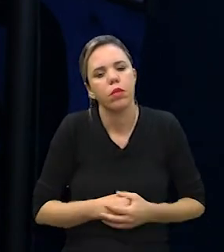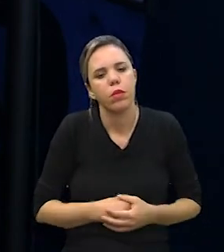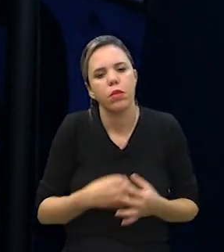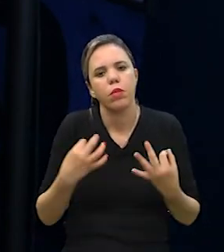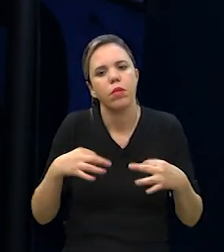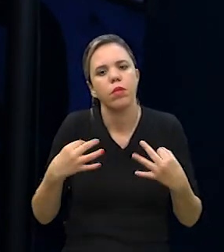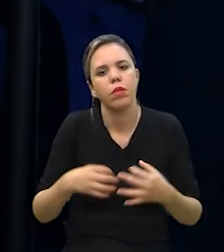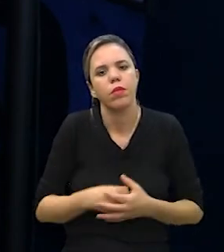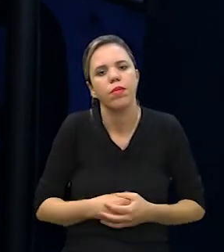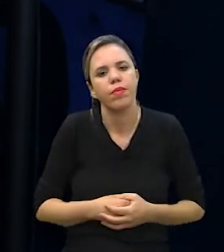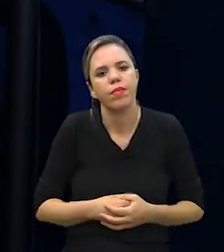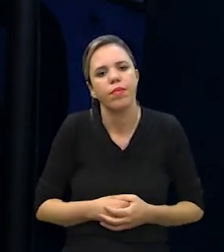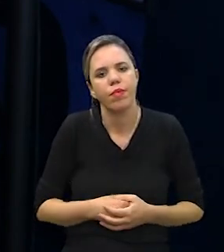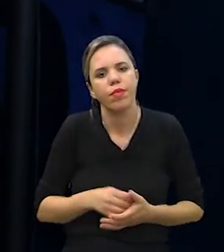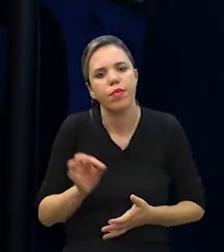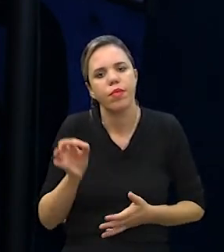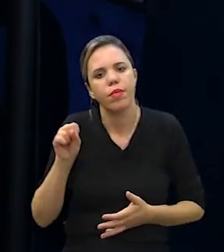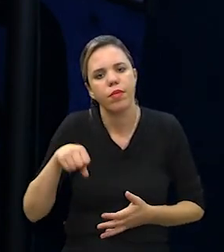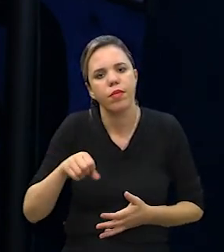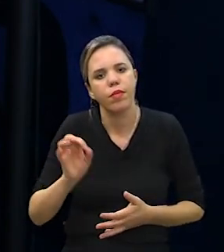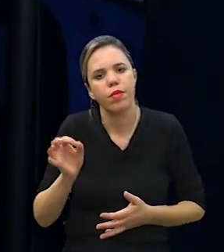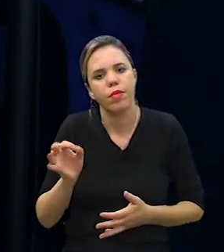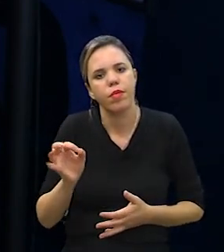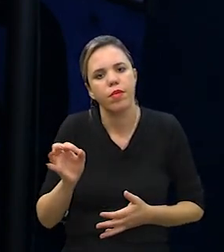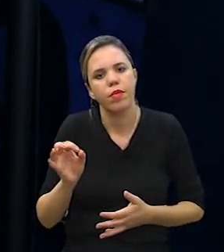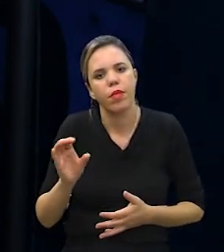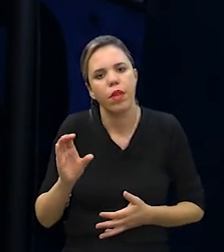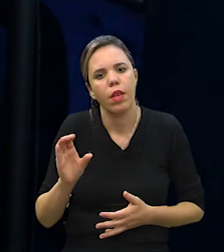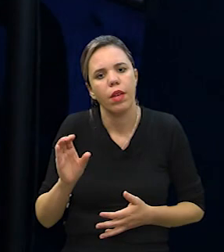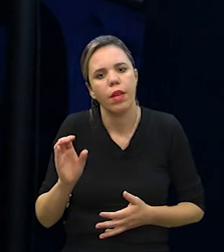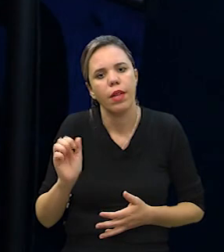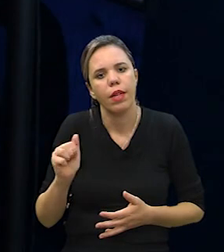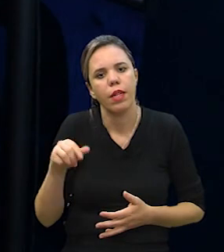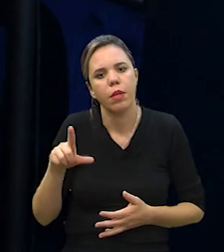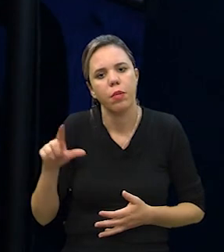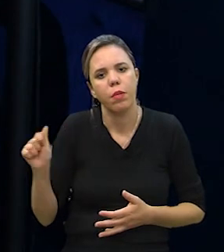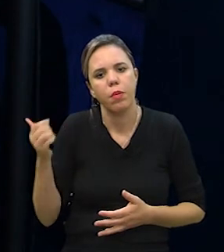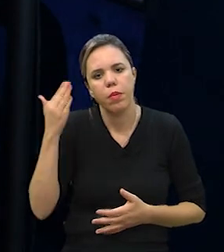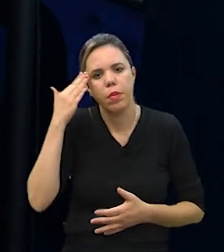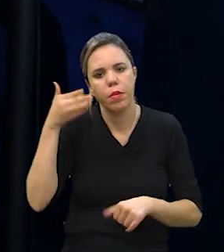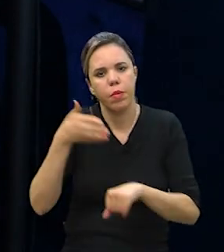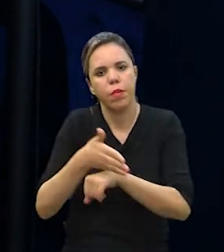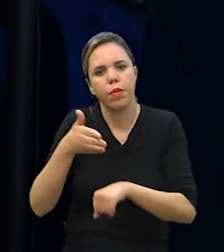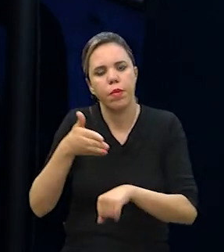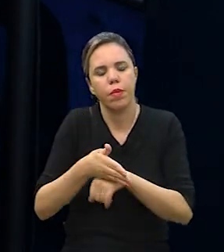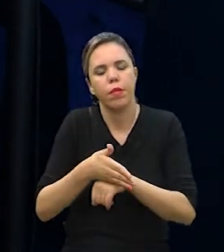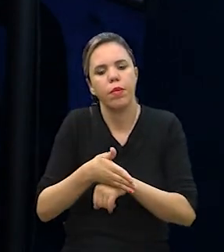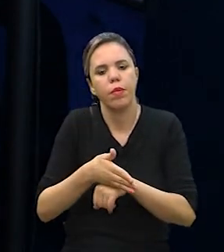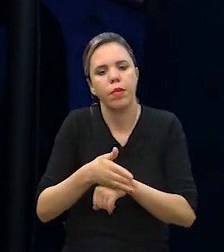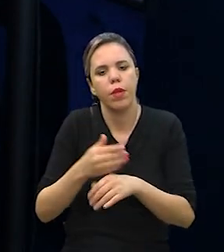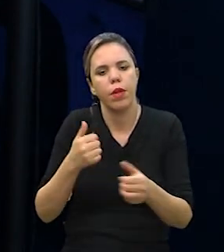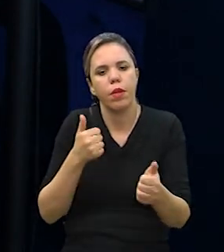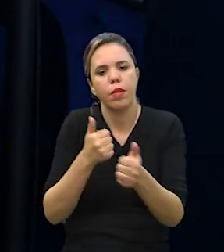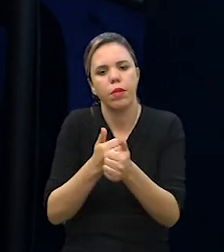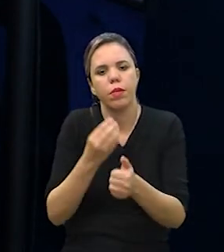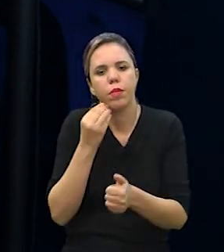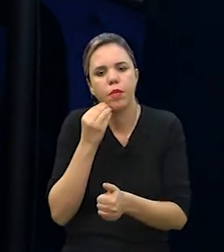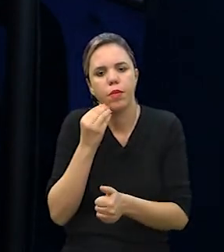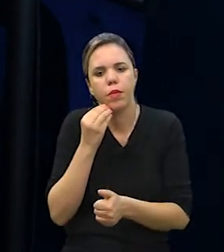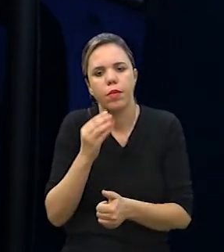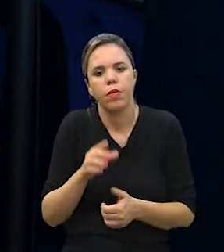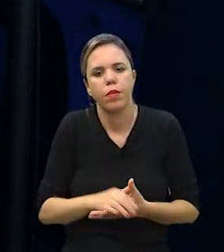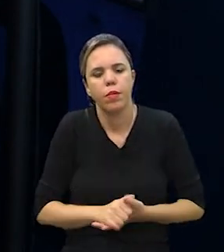Com certeza. Tá certo. Então, Camila, obrigada pela sua participação e até uma próxima